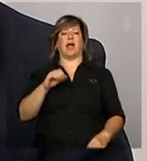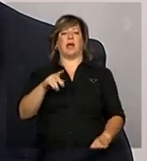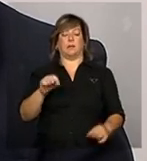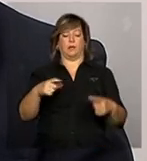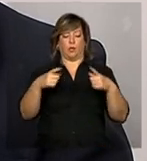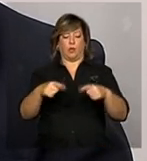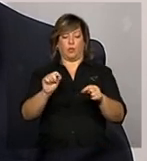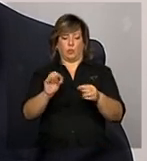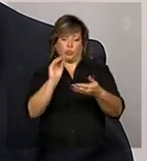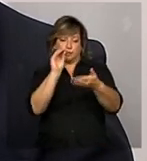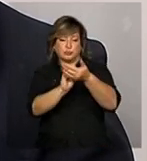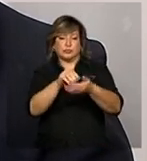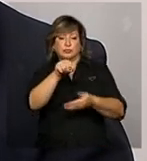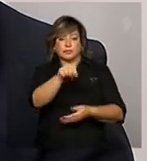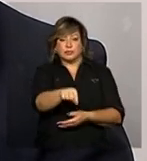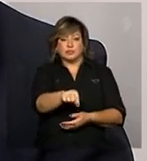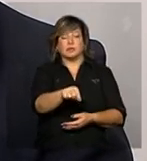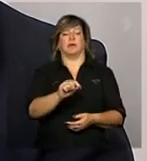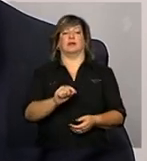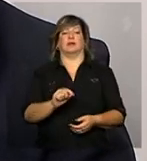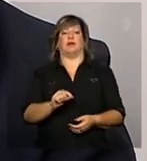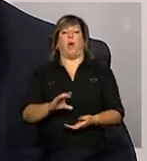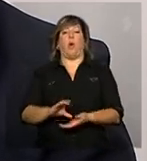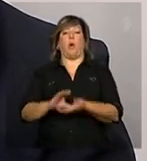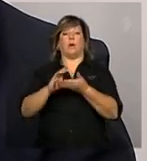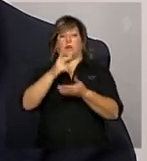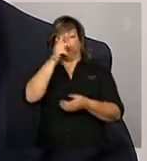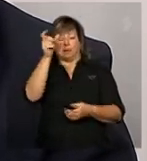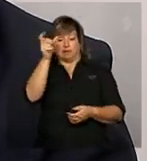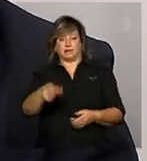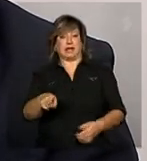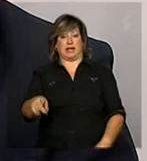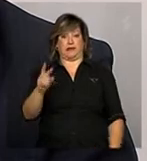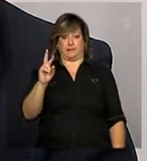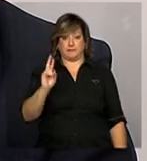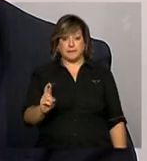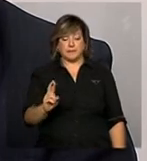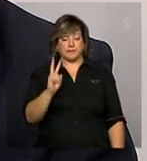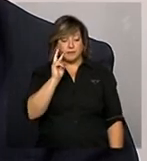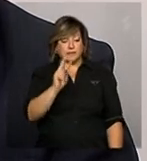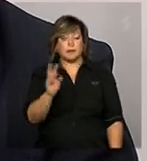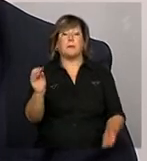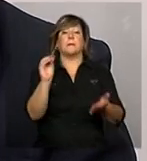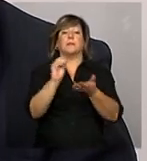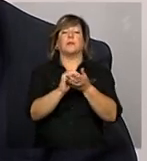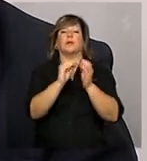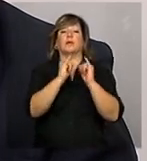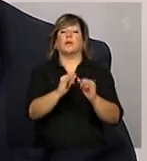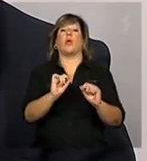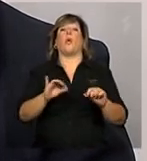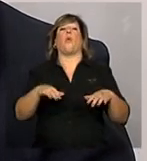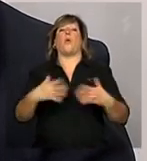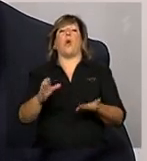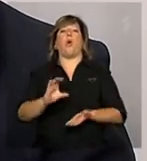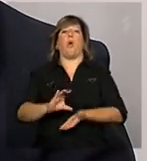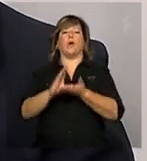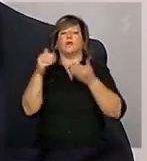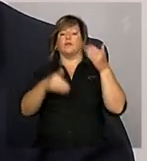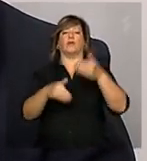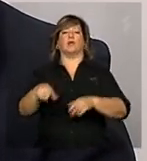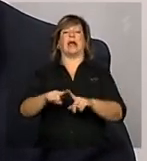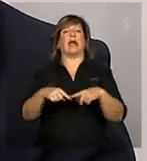que o conselheiro responsável indique quais os conselheiros titulares participaram da reunião.